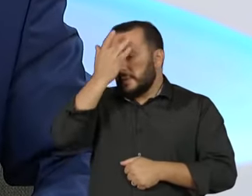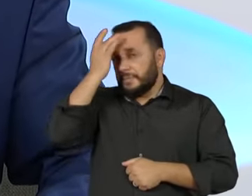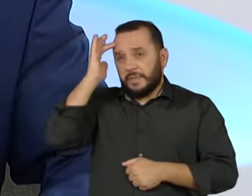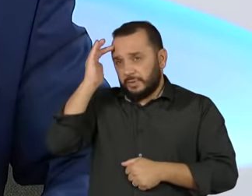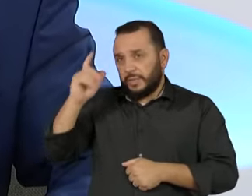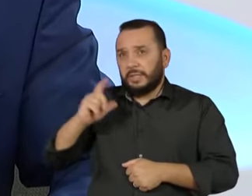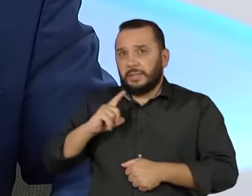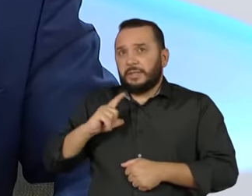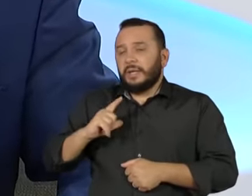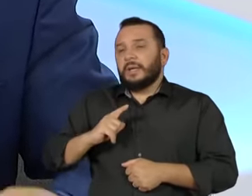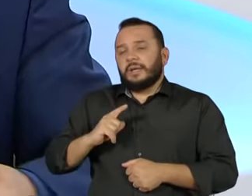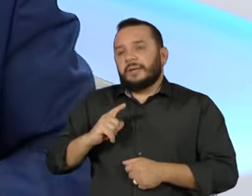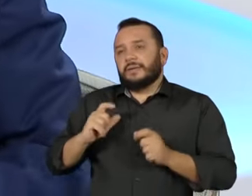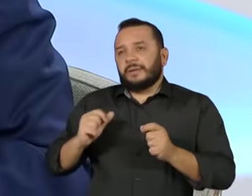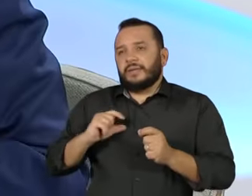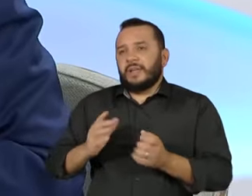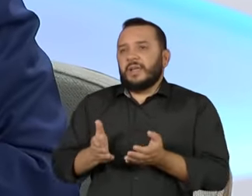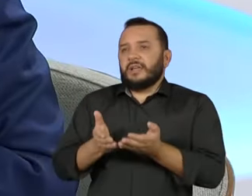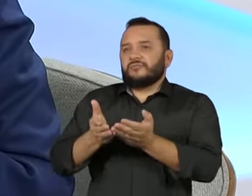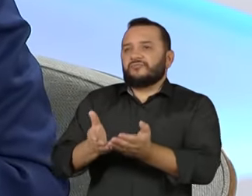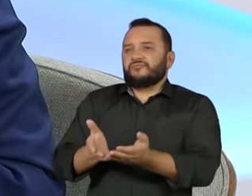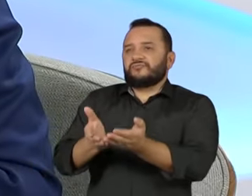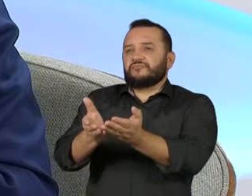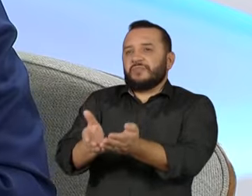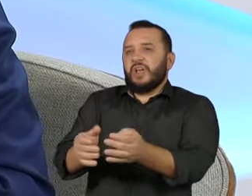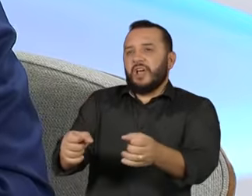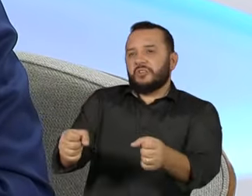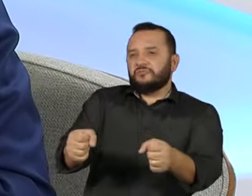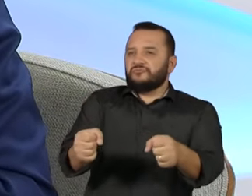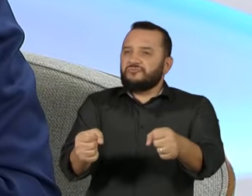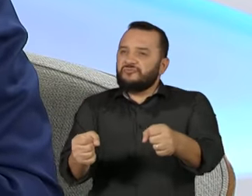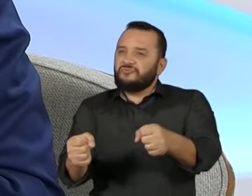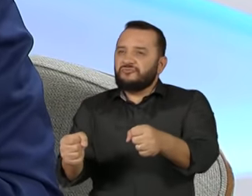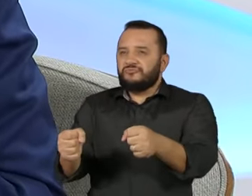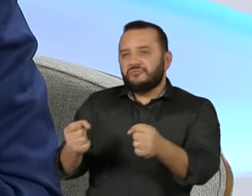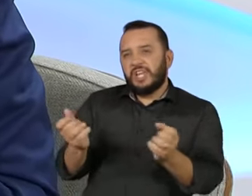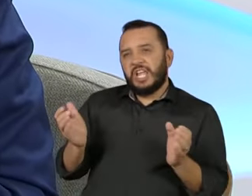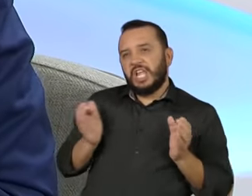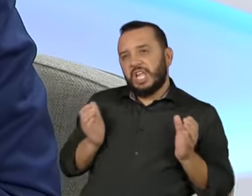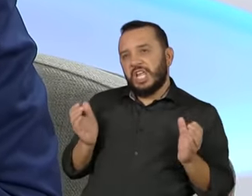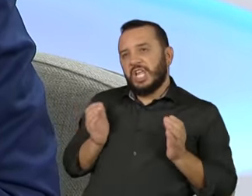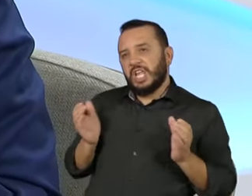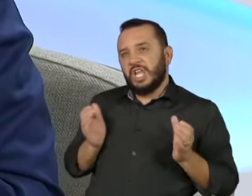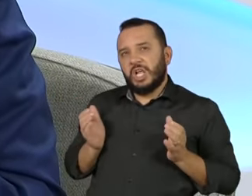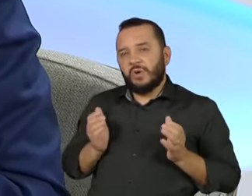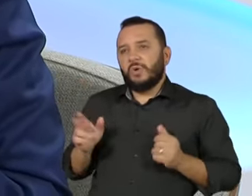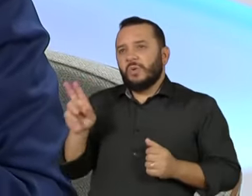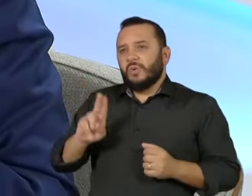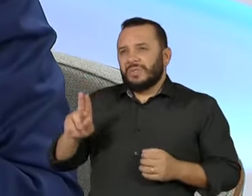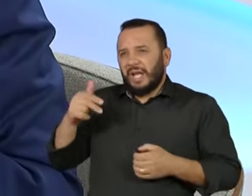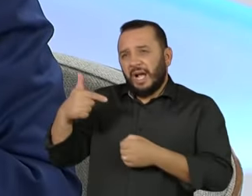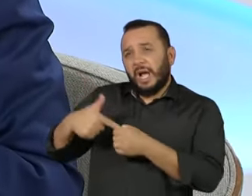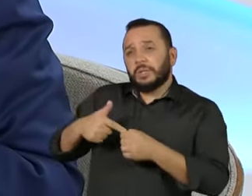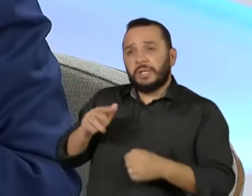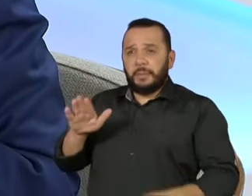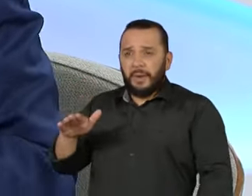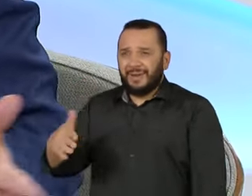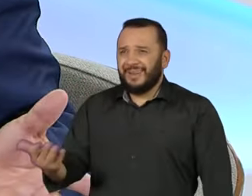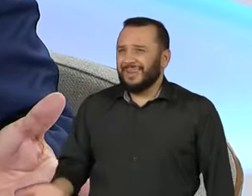todo tamanho aqui no litoral paulista vai usar gasolina subsidiada?